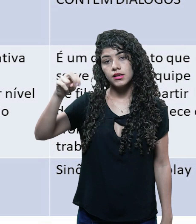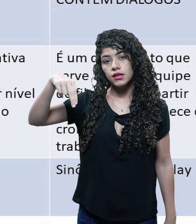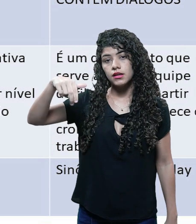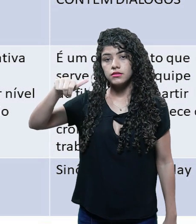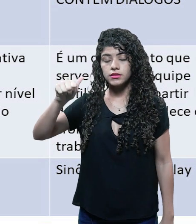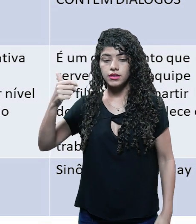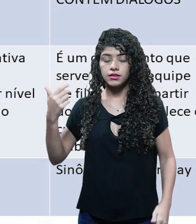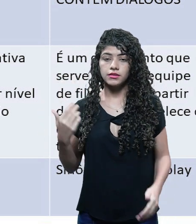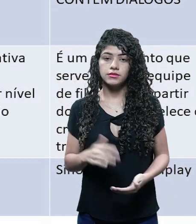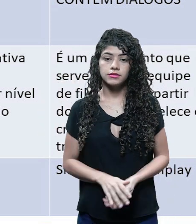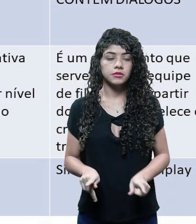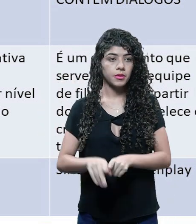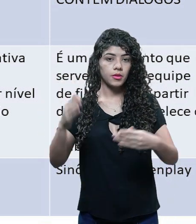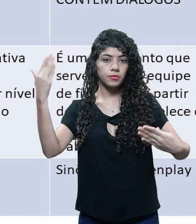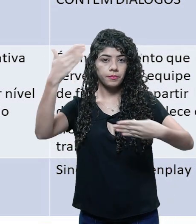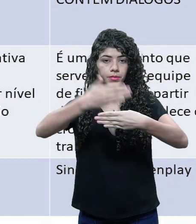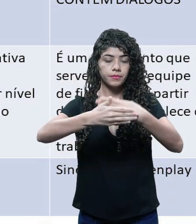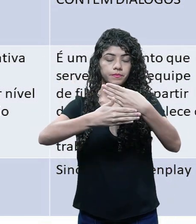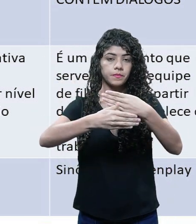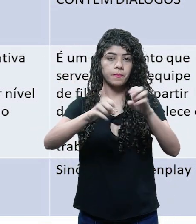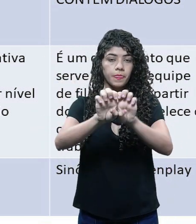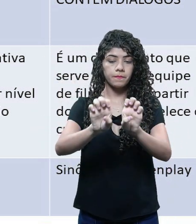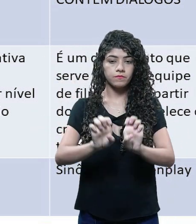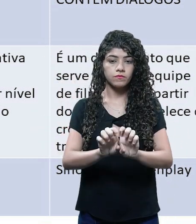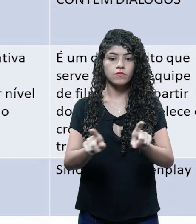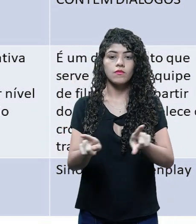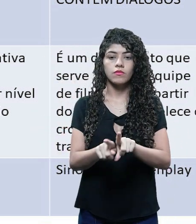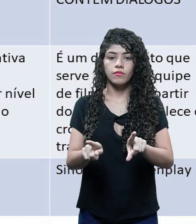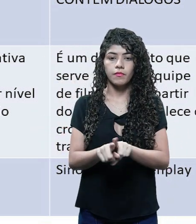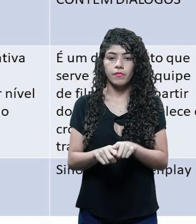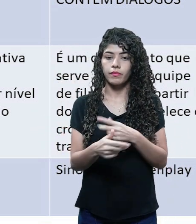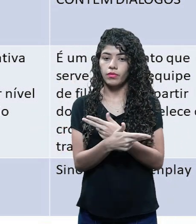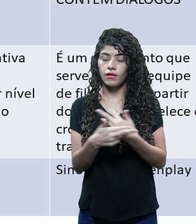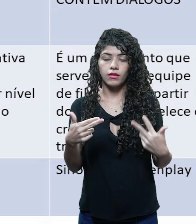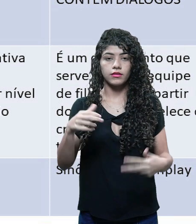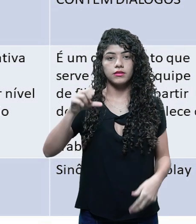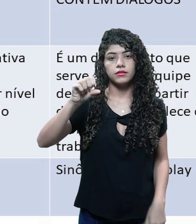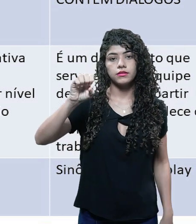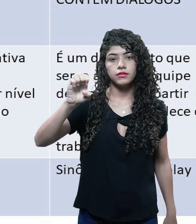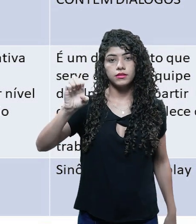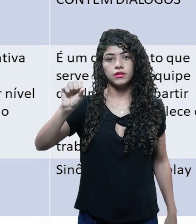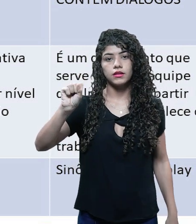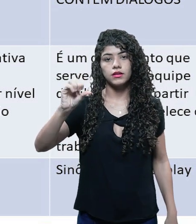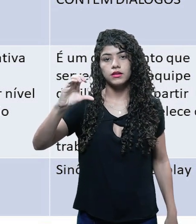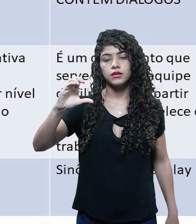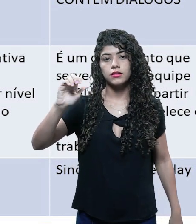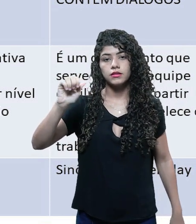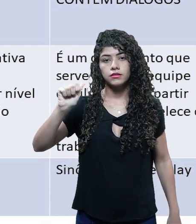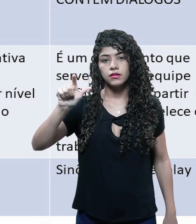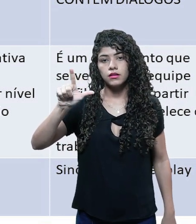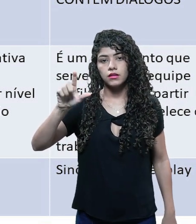Você pode também chamar de estrutura escaleta. Muitos roteiristas preferem, inclusive, esse termo